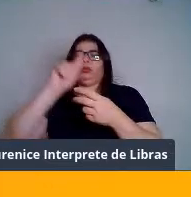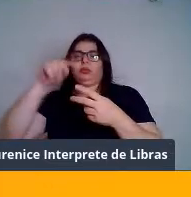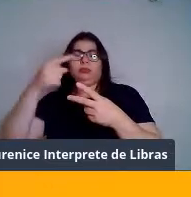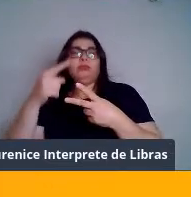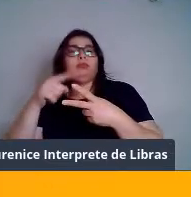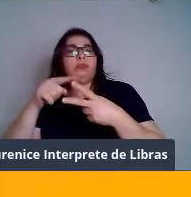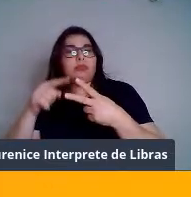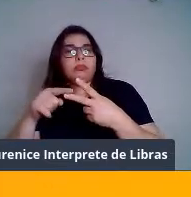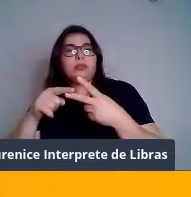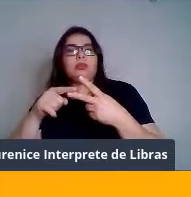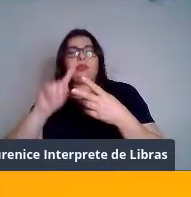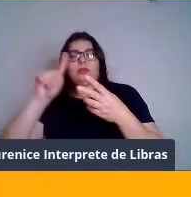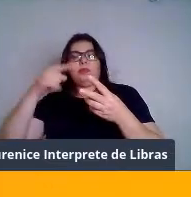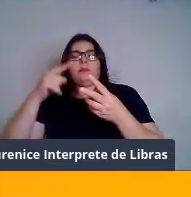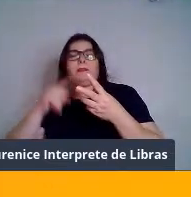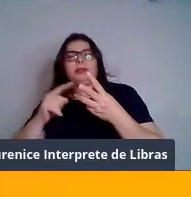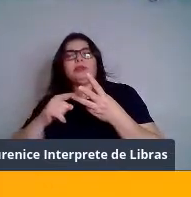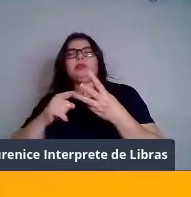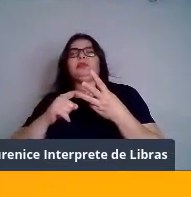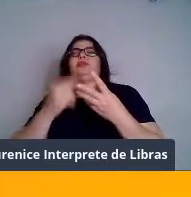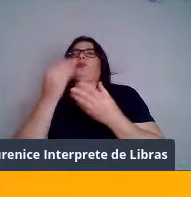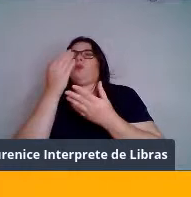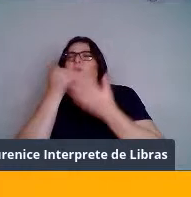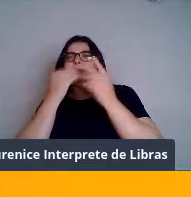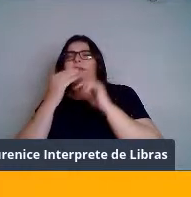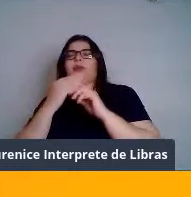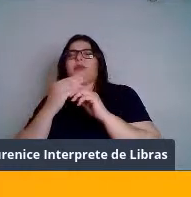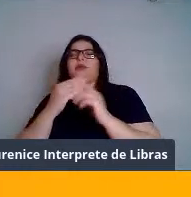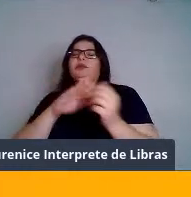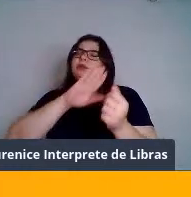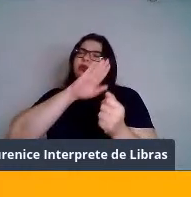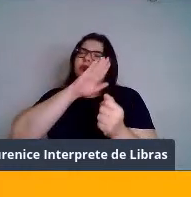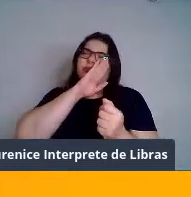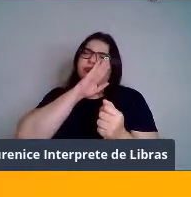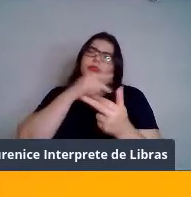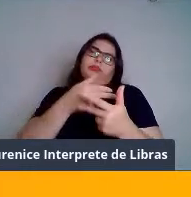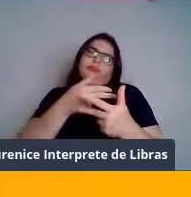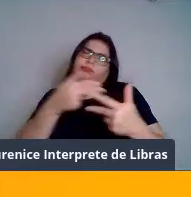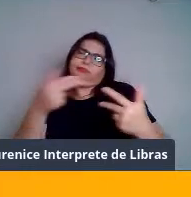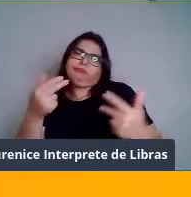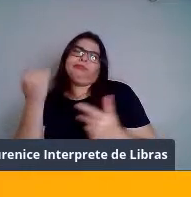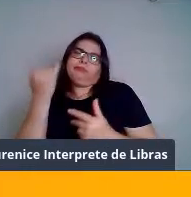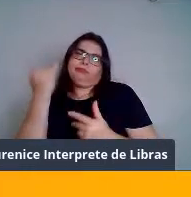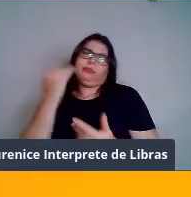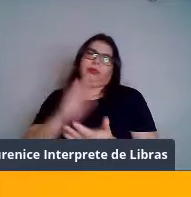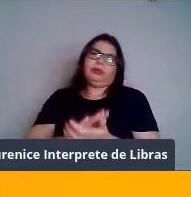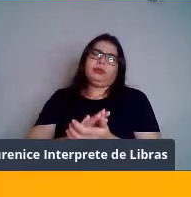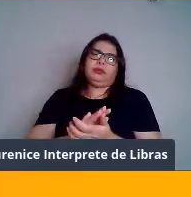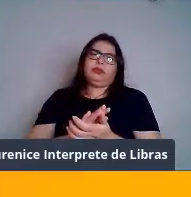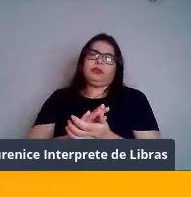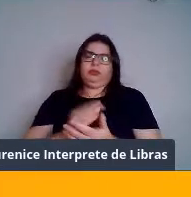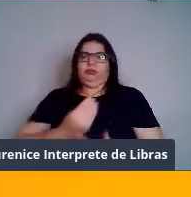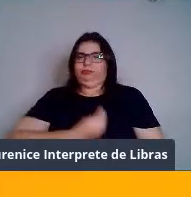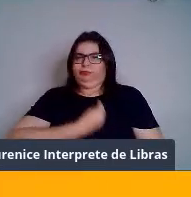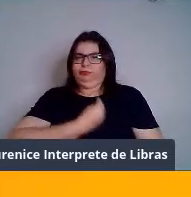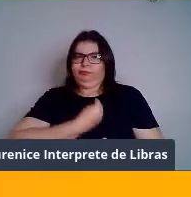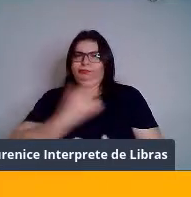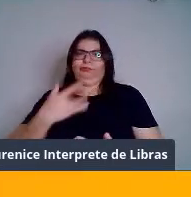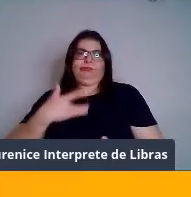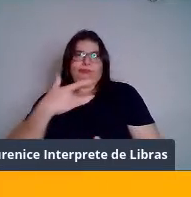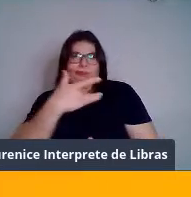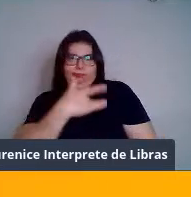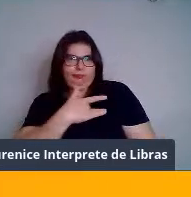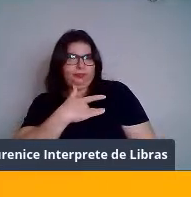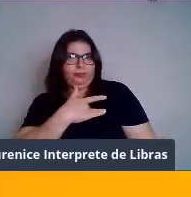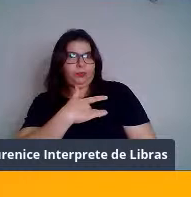pensem também em se alimentar e descansar bem, certo? Isso aqui são os três pilares de uma vida saudável, certo? Para finalizar,